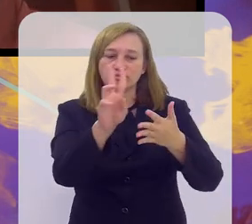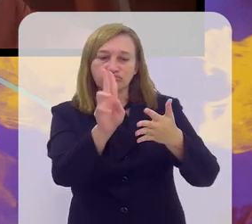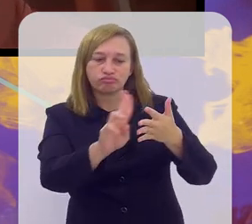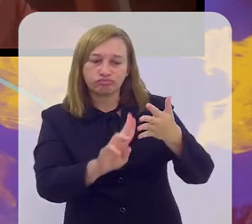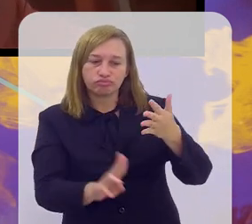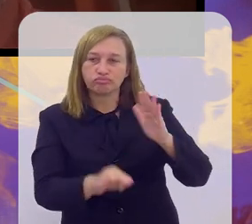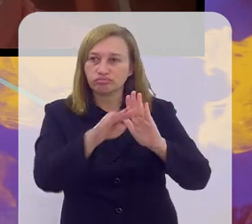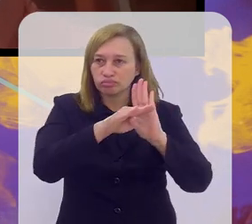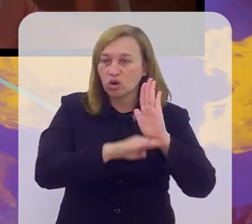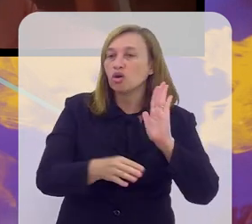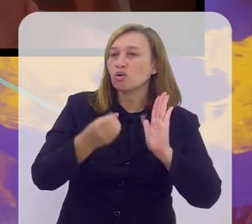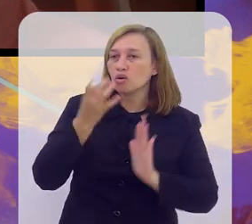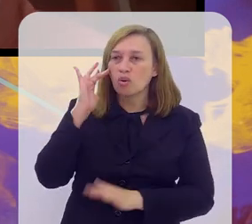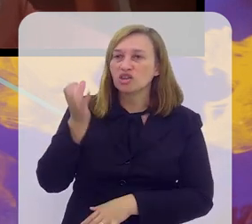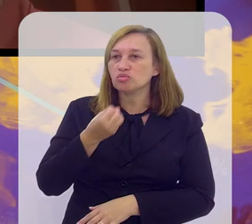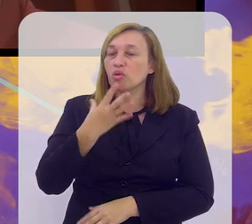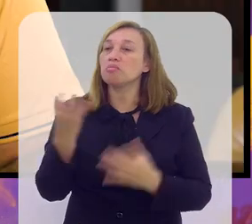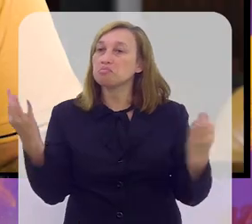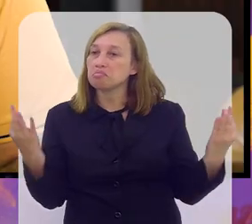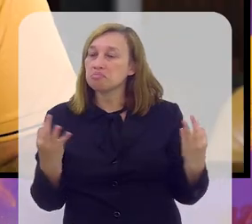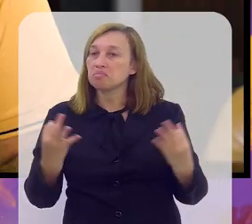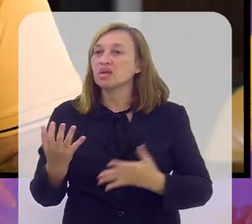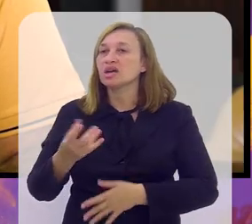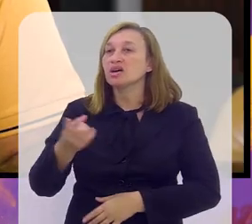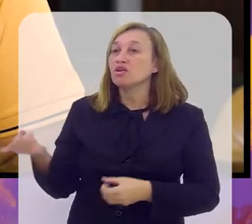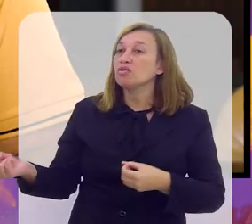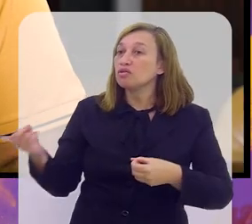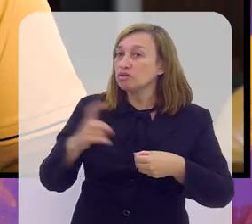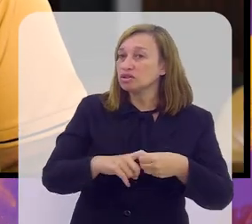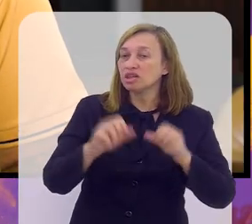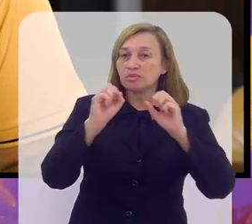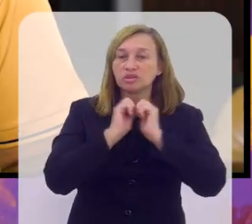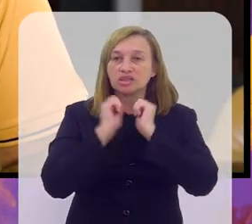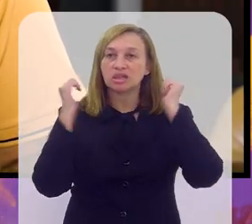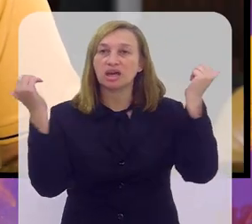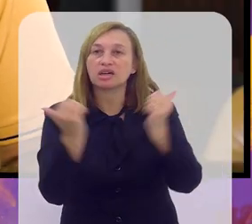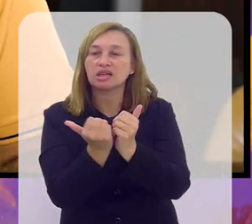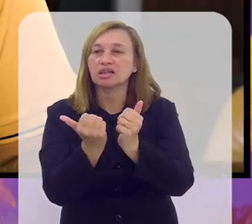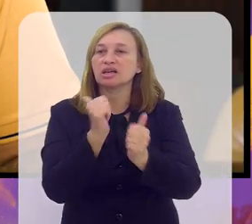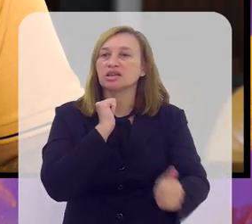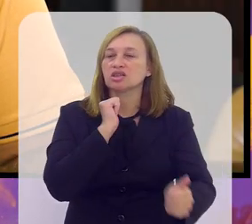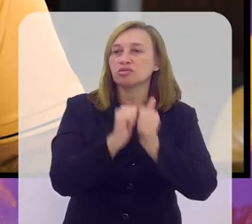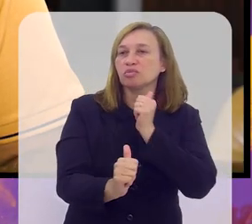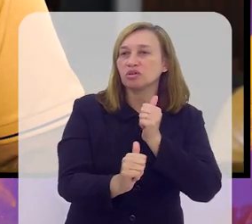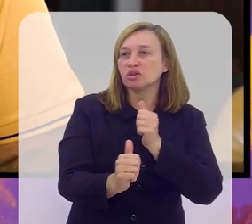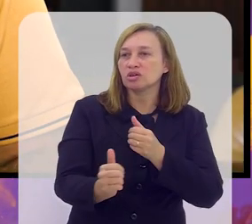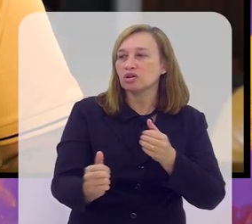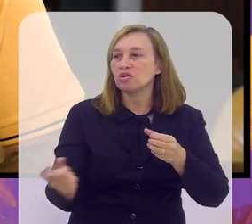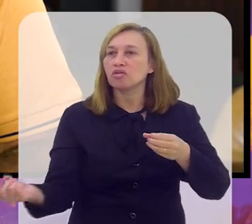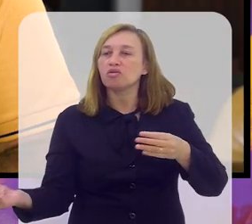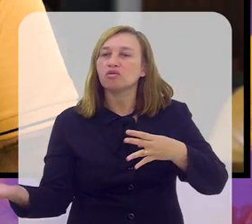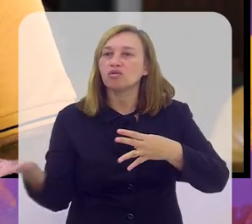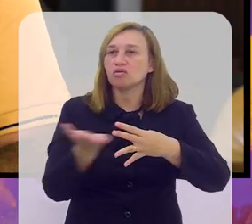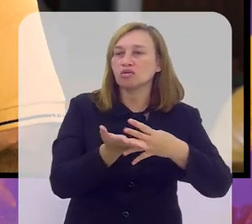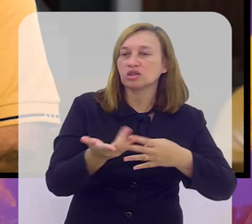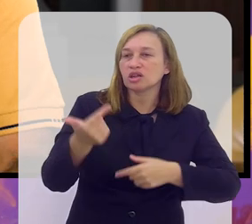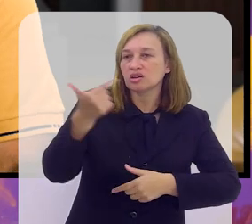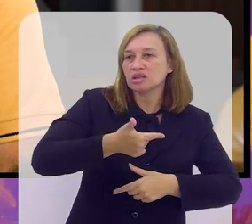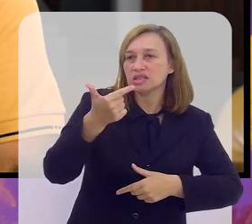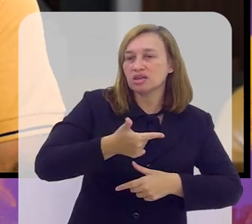para falar sobre a lista, que eu acho uma lista muito boa. Beleza. Então, daqui a pouquinho, no Arena Esportiva, na segunda parte, vamos